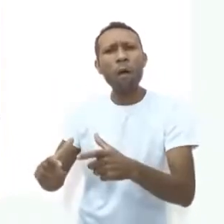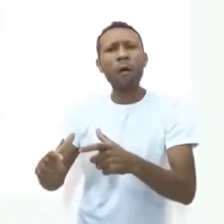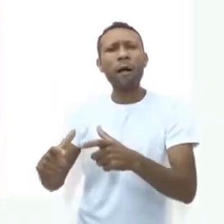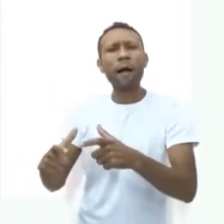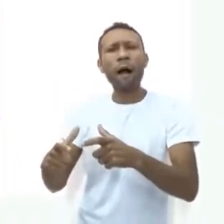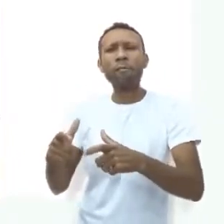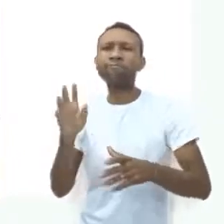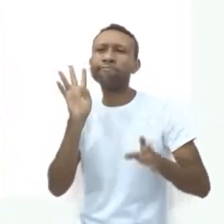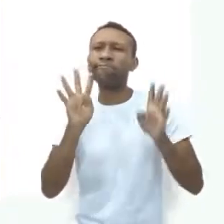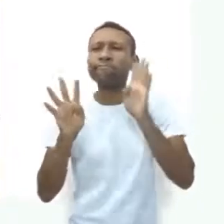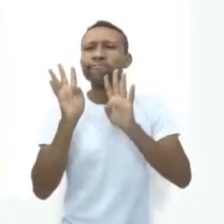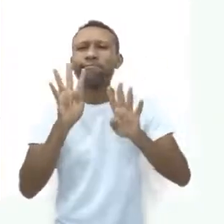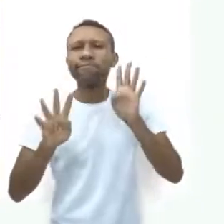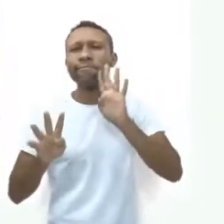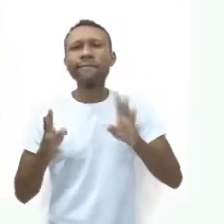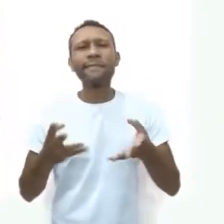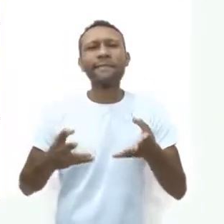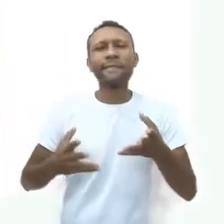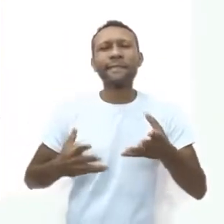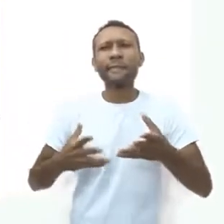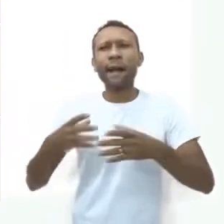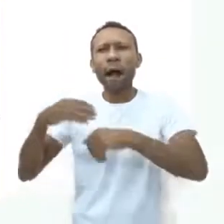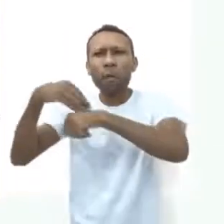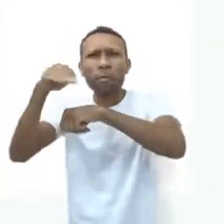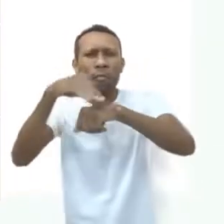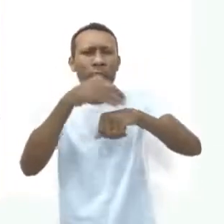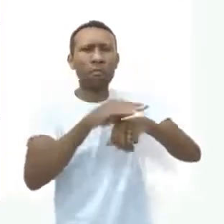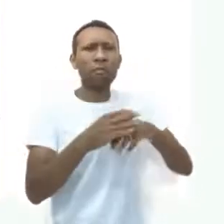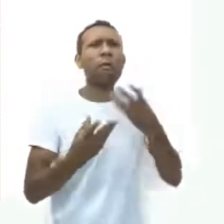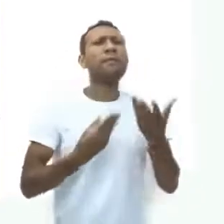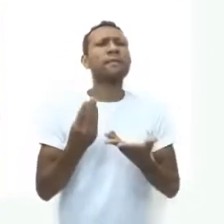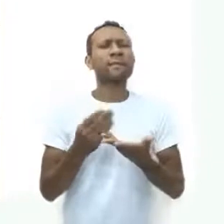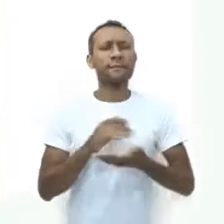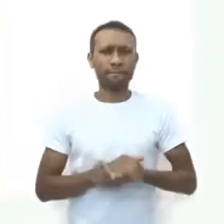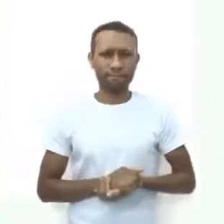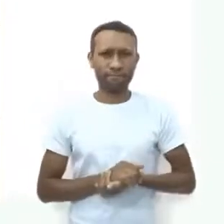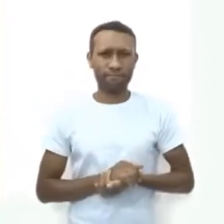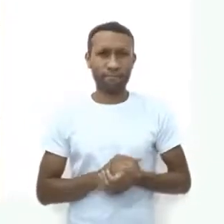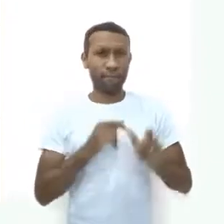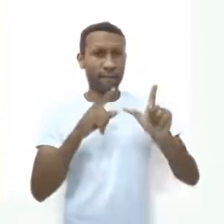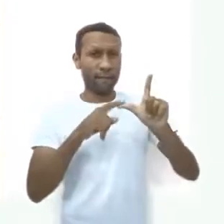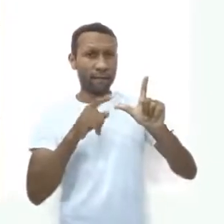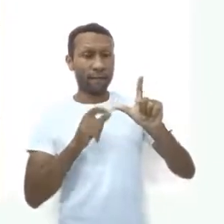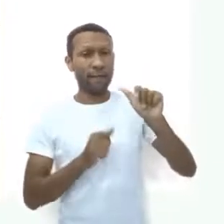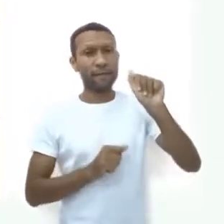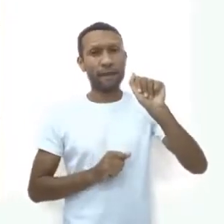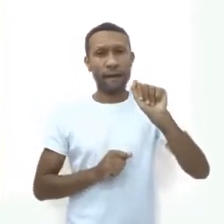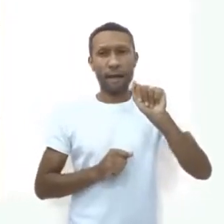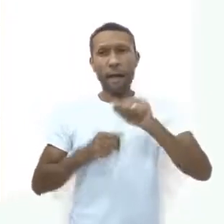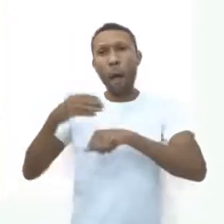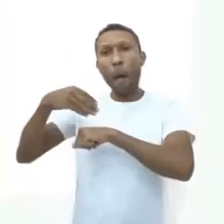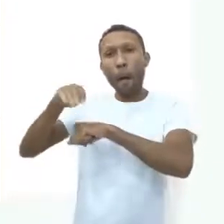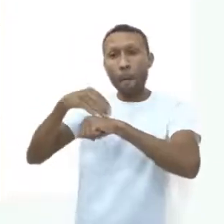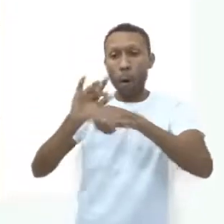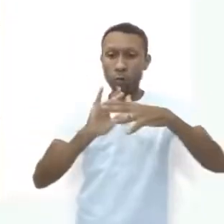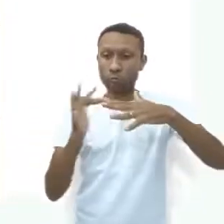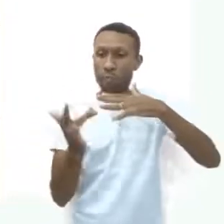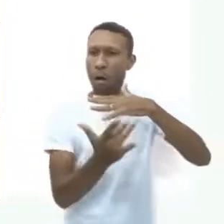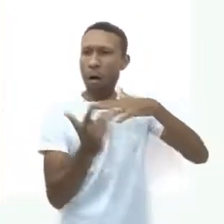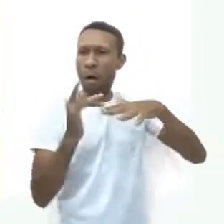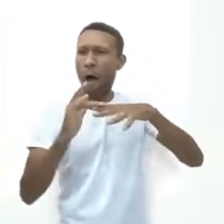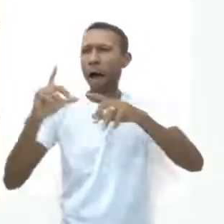com todo mundo. O que fazer? Letra A. Posto nas redes sociais na hora.